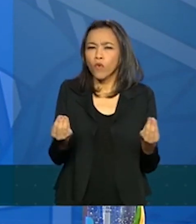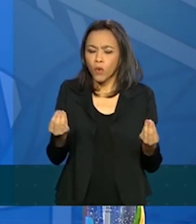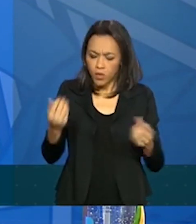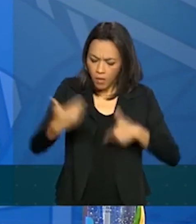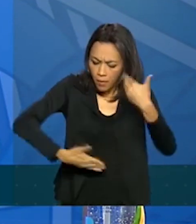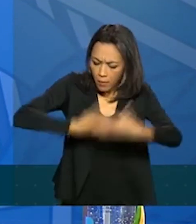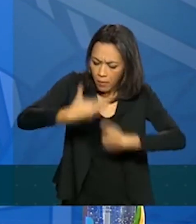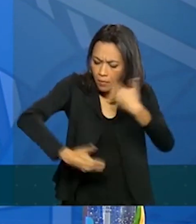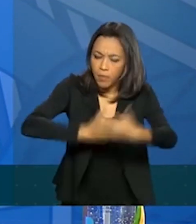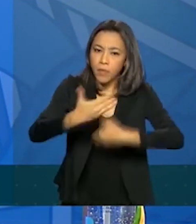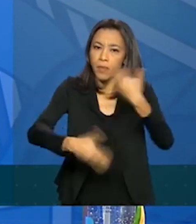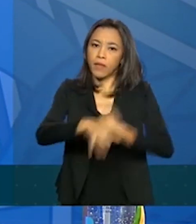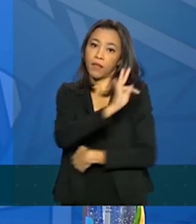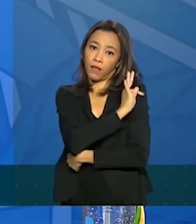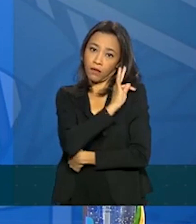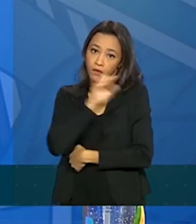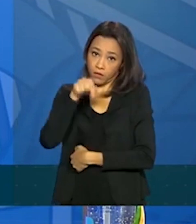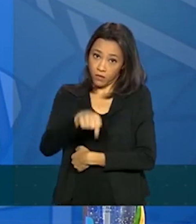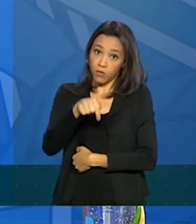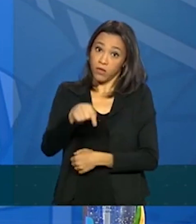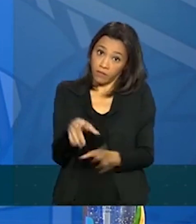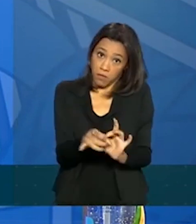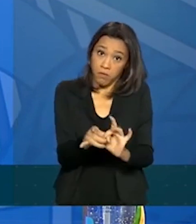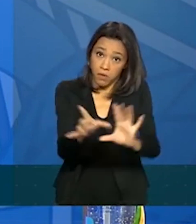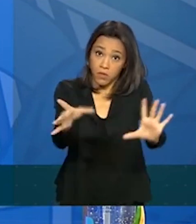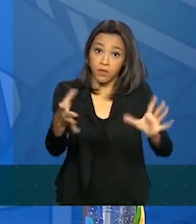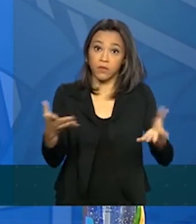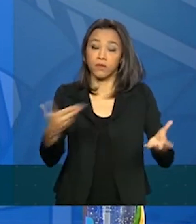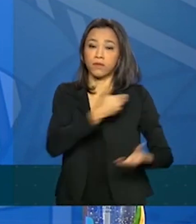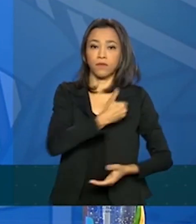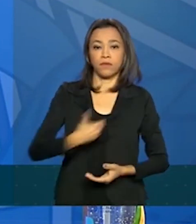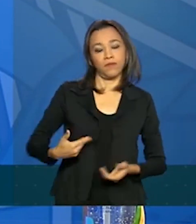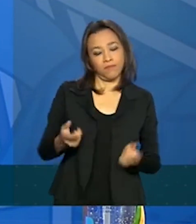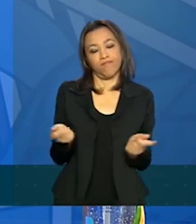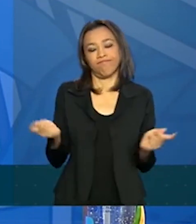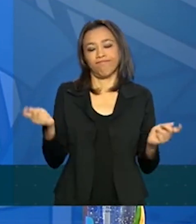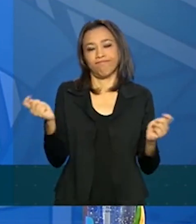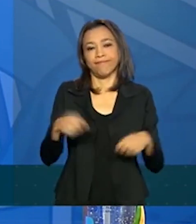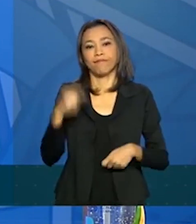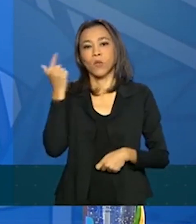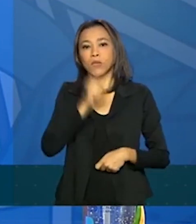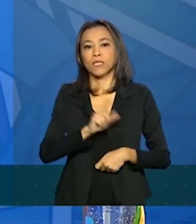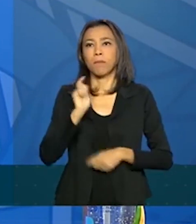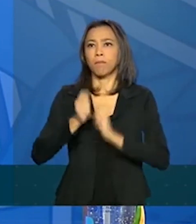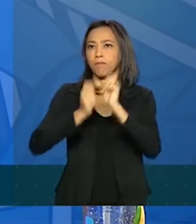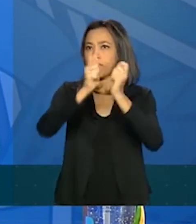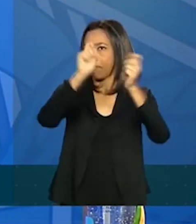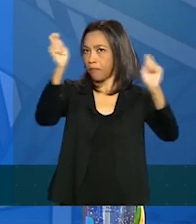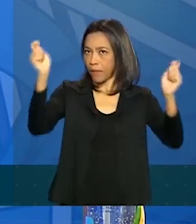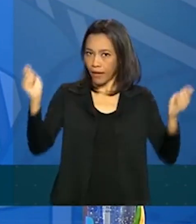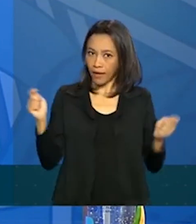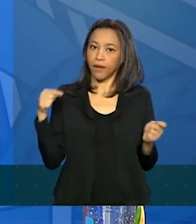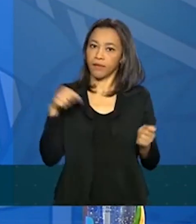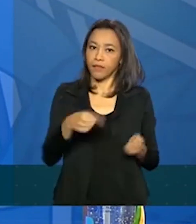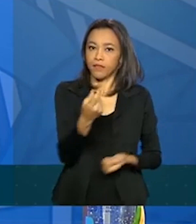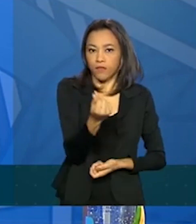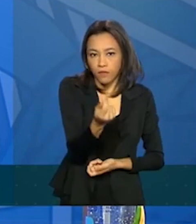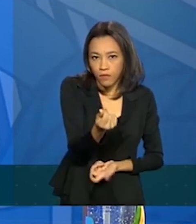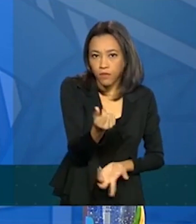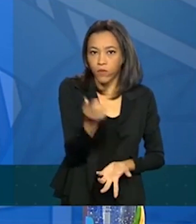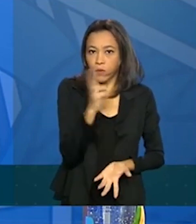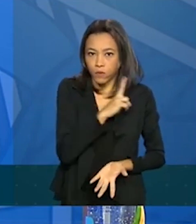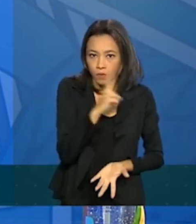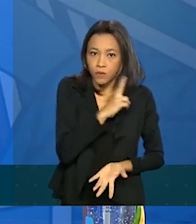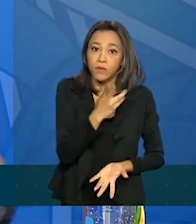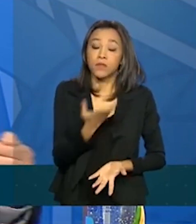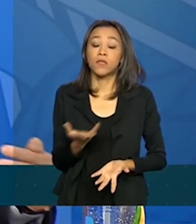operações que vão permitir que o governo possa pagar o auxílio emergencial. É importante dizer